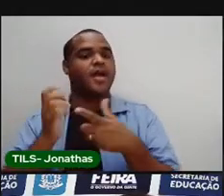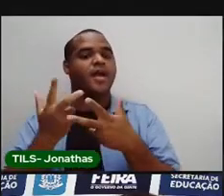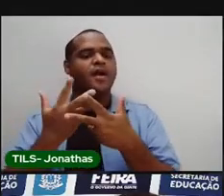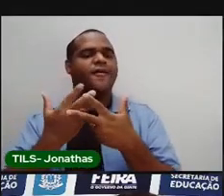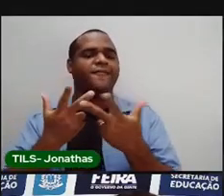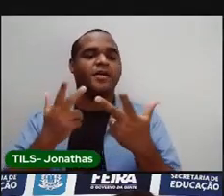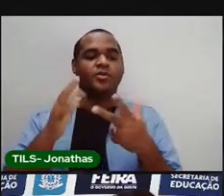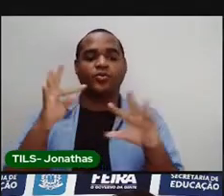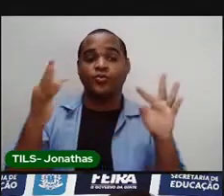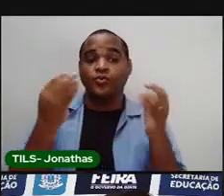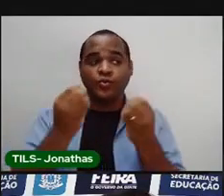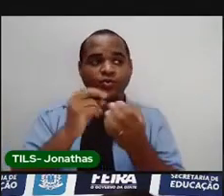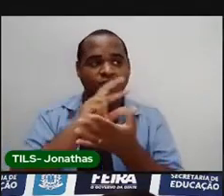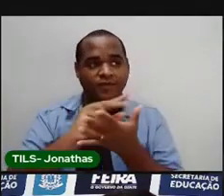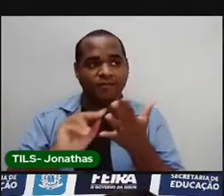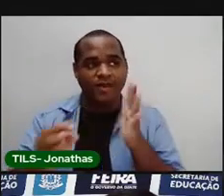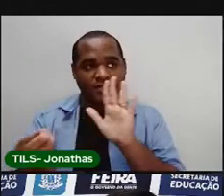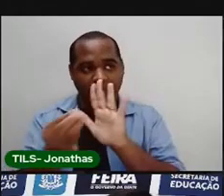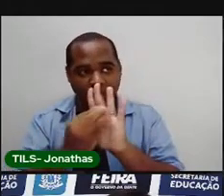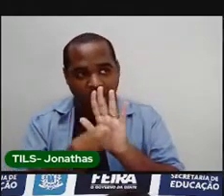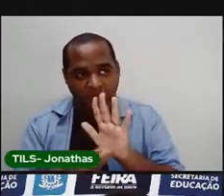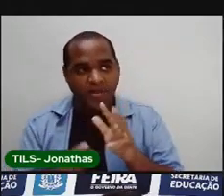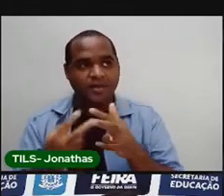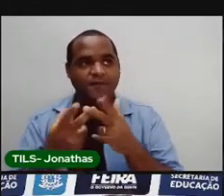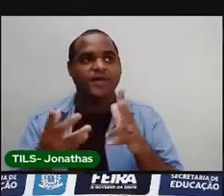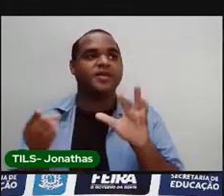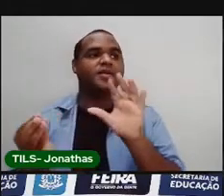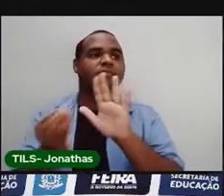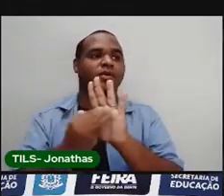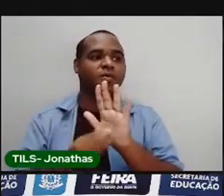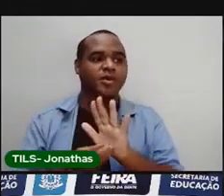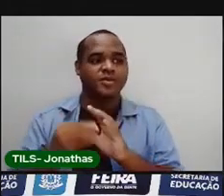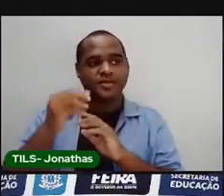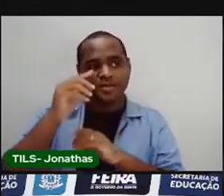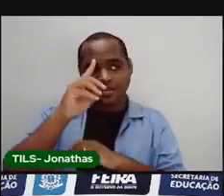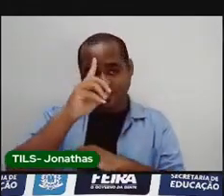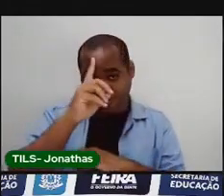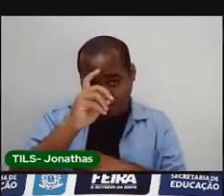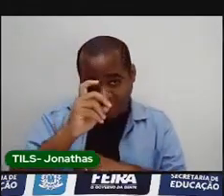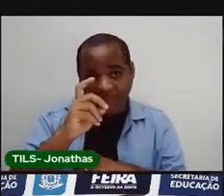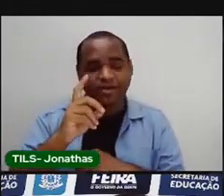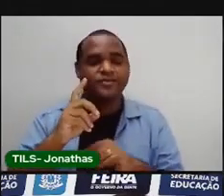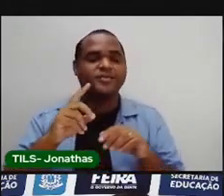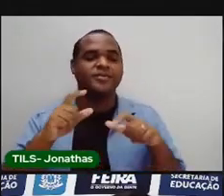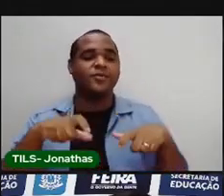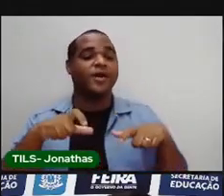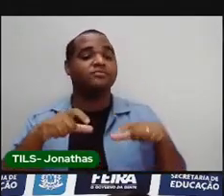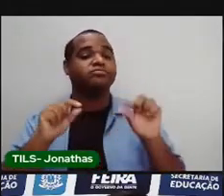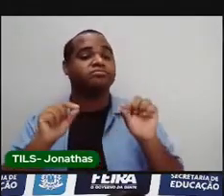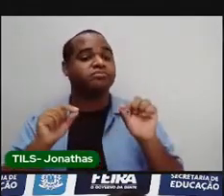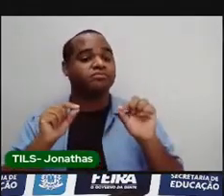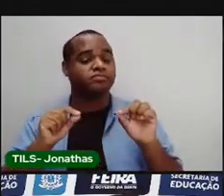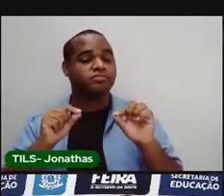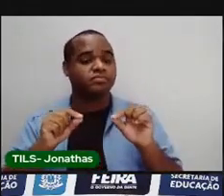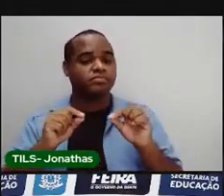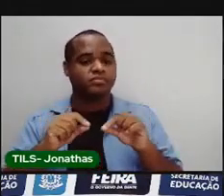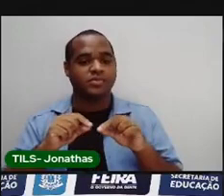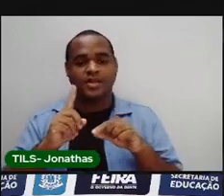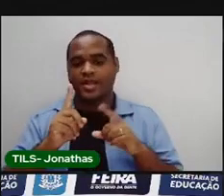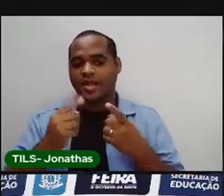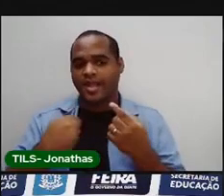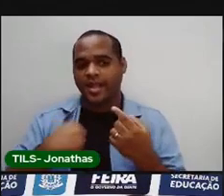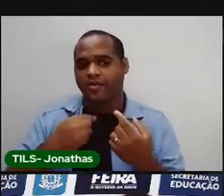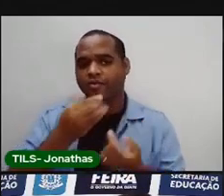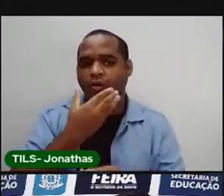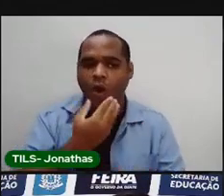todos os nossos dados. Ainda coloca o hospital que a gente nasceu. Qual é o nosso sexo. Se a